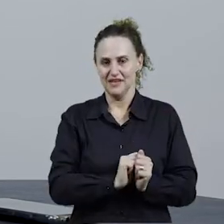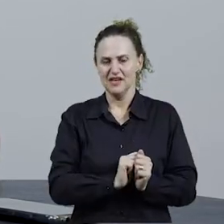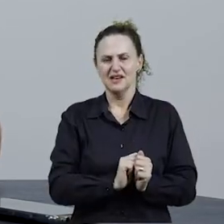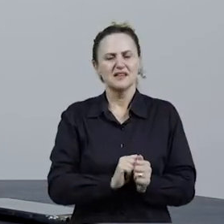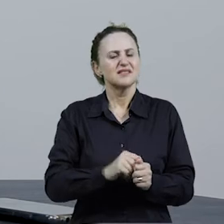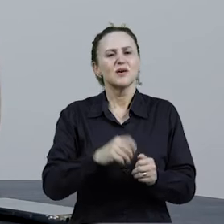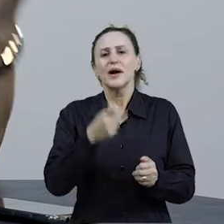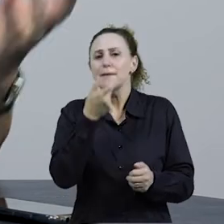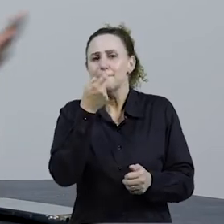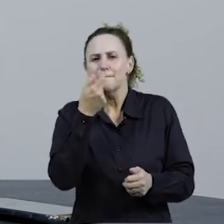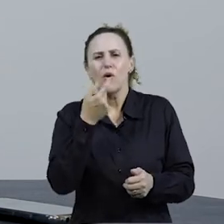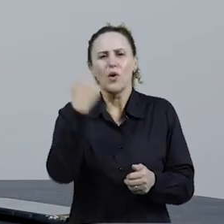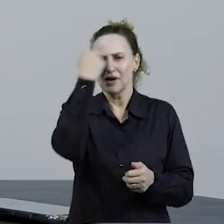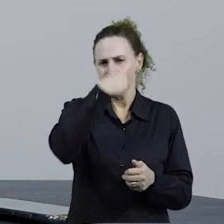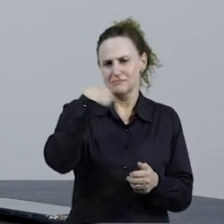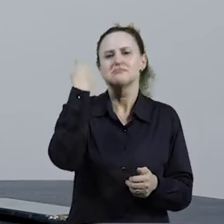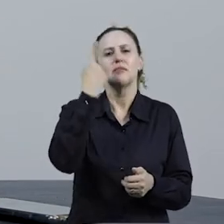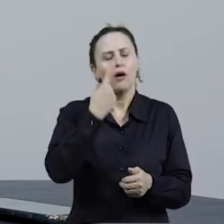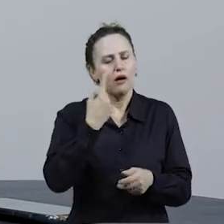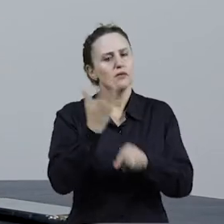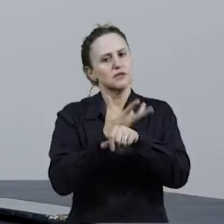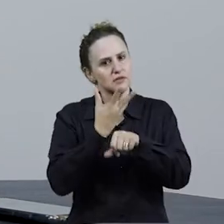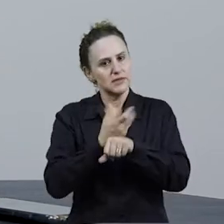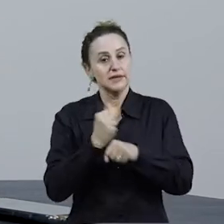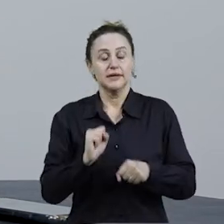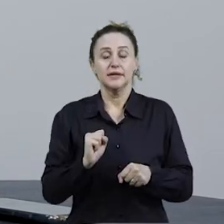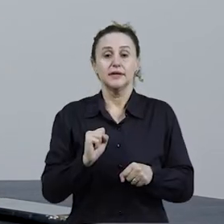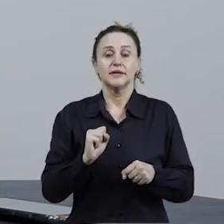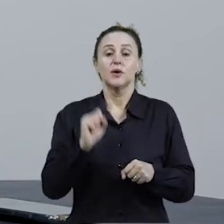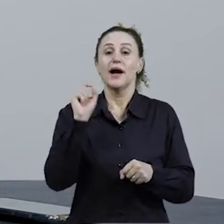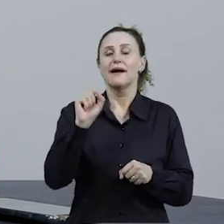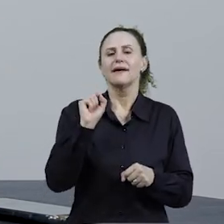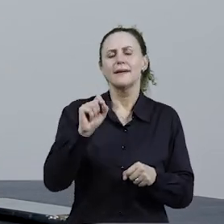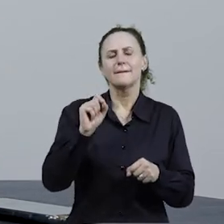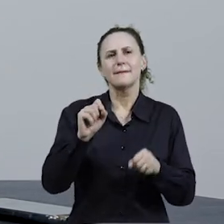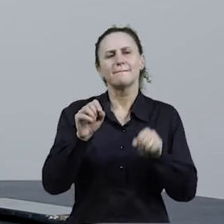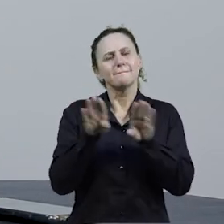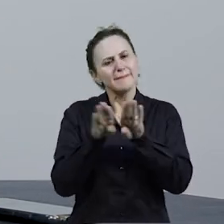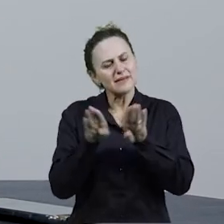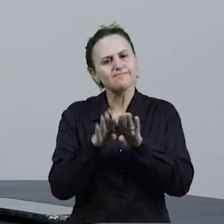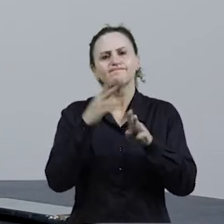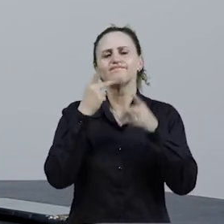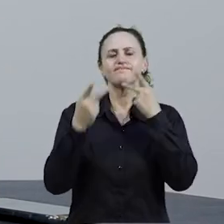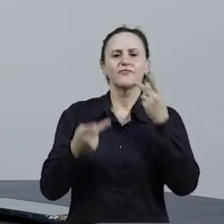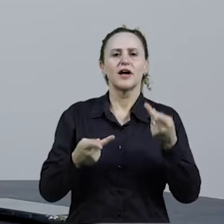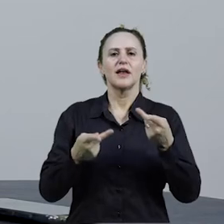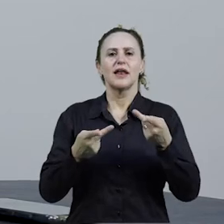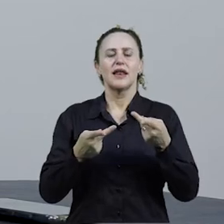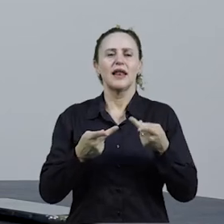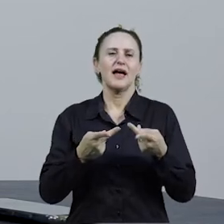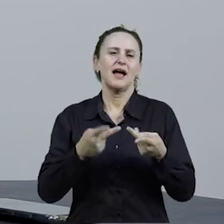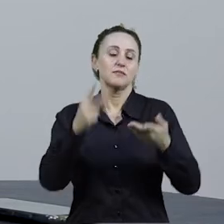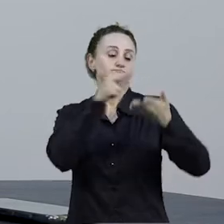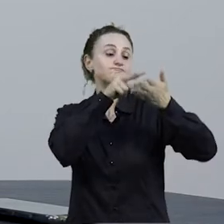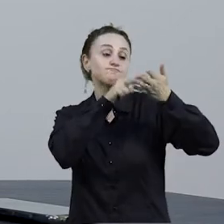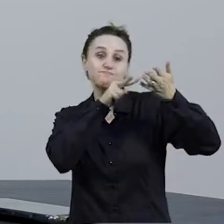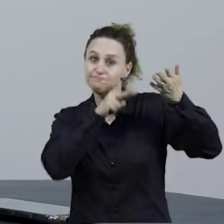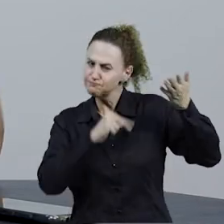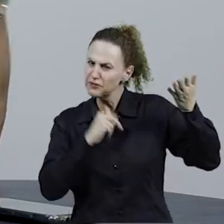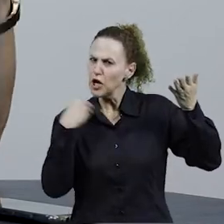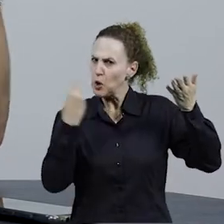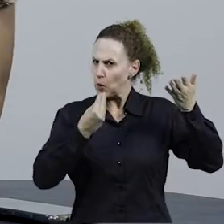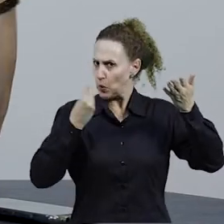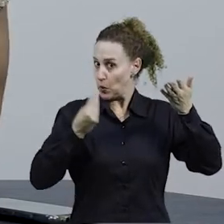vamos dar conta de falar de tudo com profundidade. Então, nessa disciplina, a gente vai falar bastante sobre concepções de leitura,